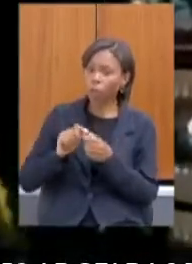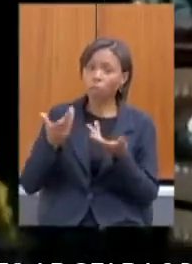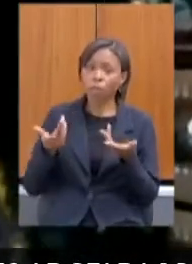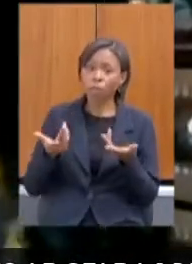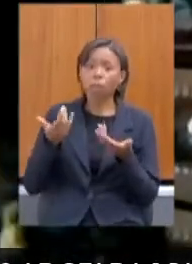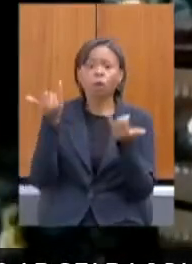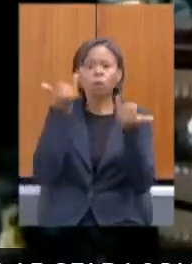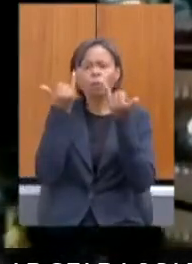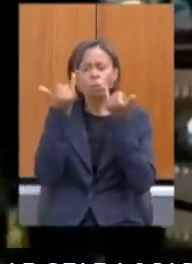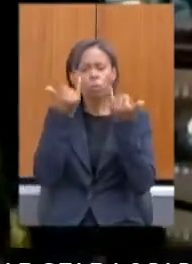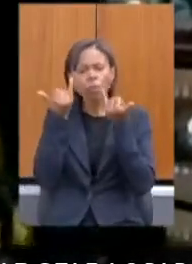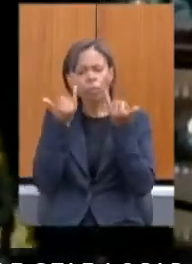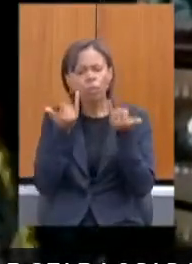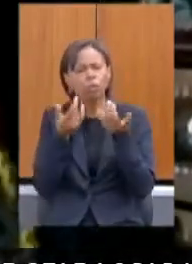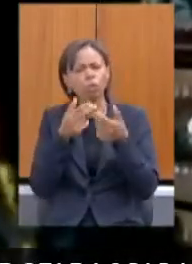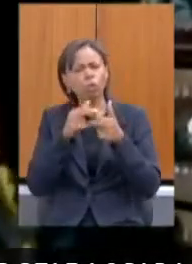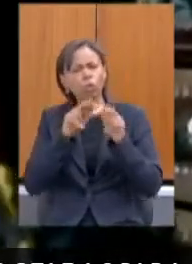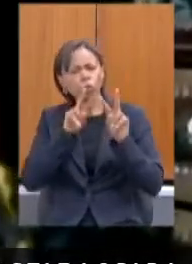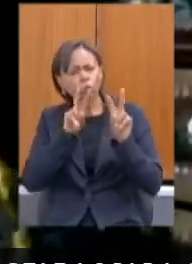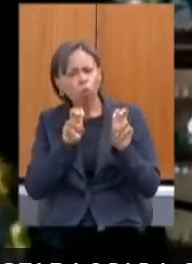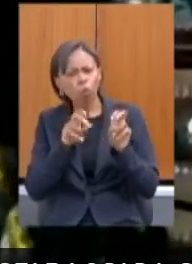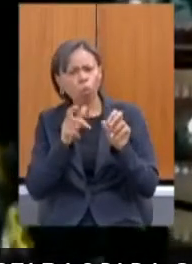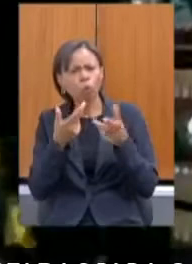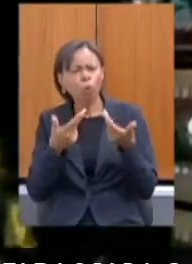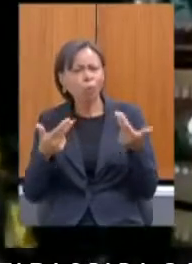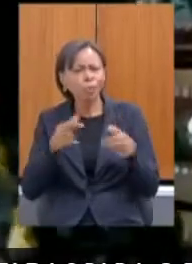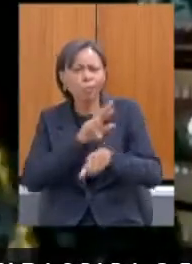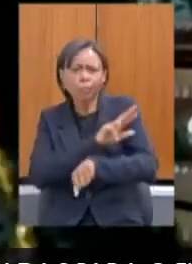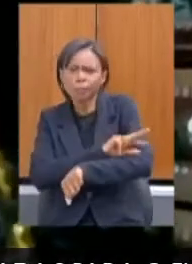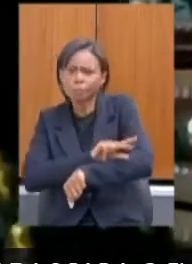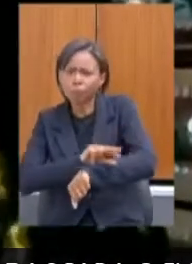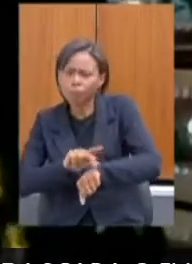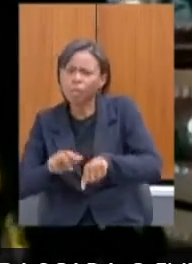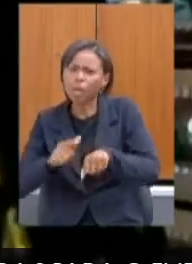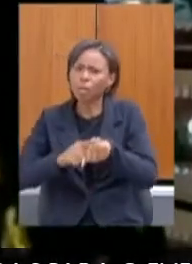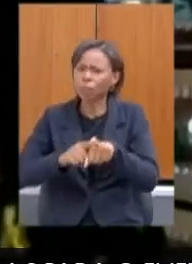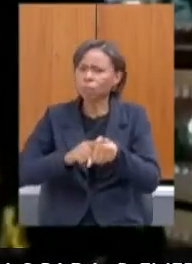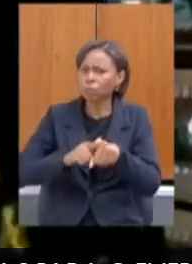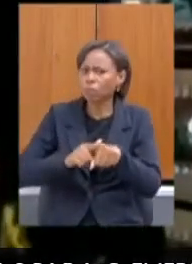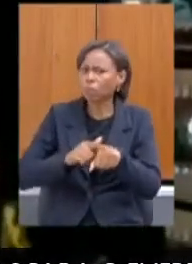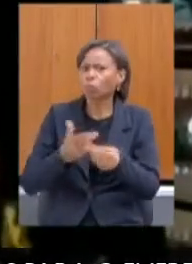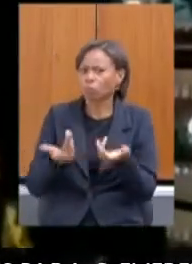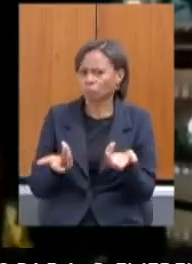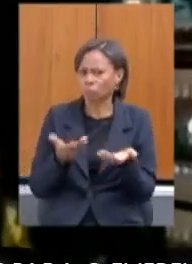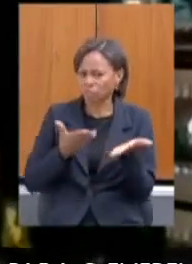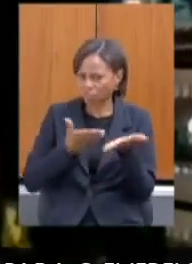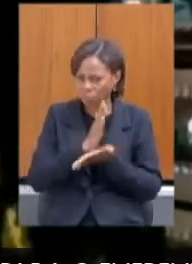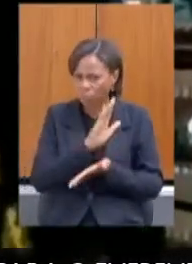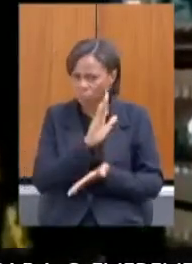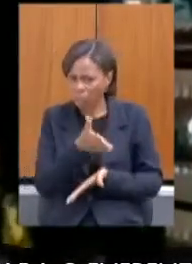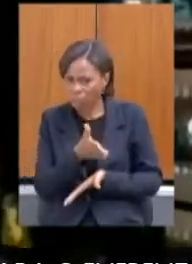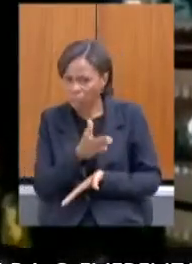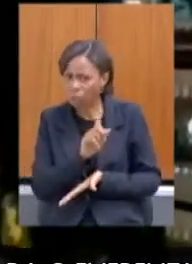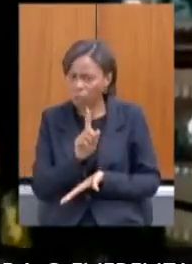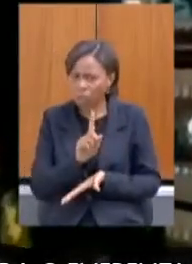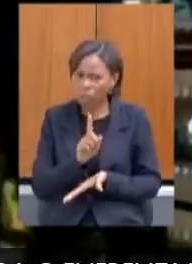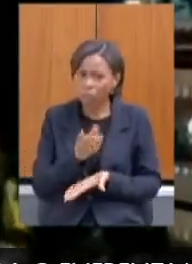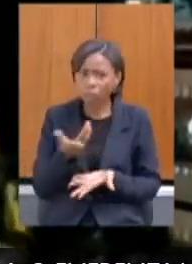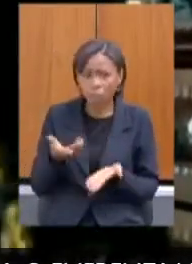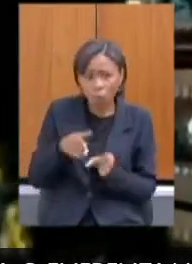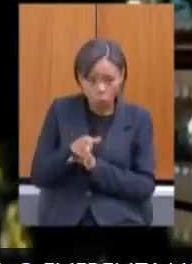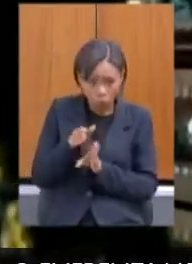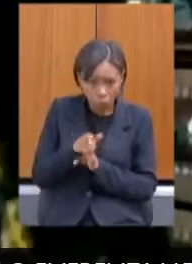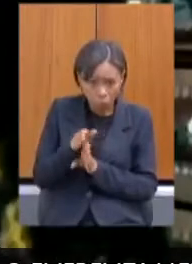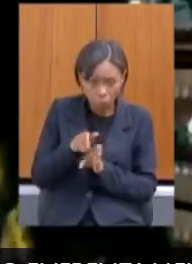cor. Foi aprovado, mas tem também orientações a nível da União Federal de